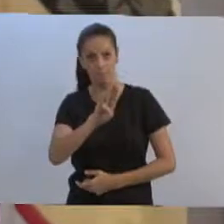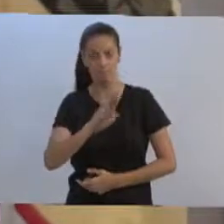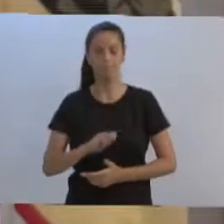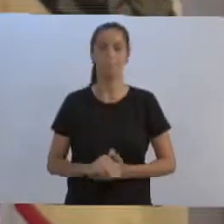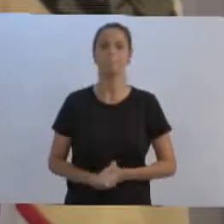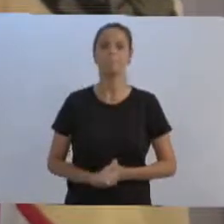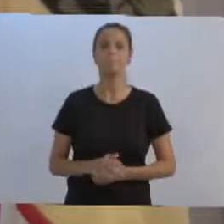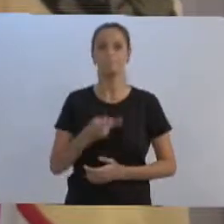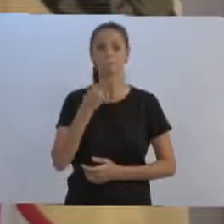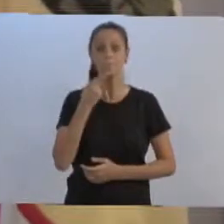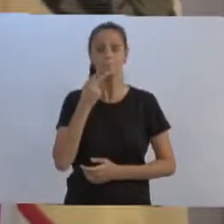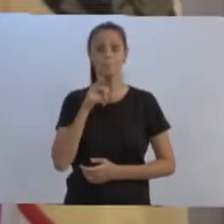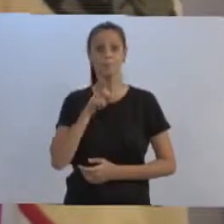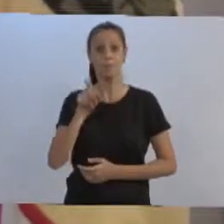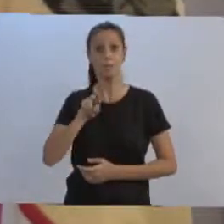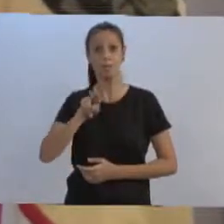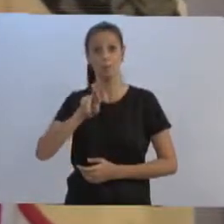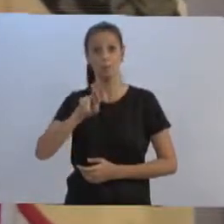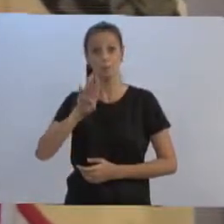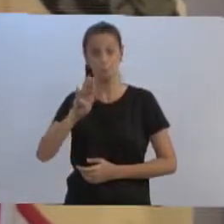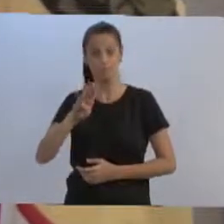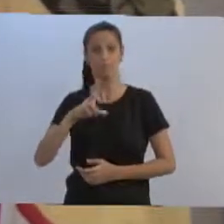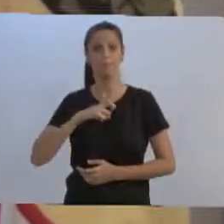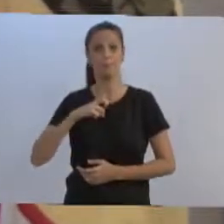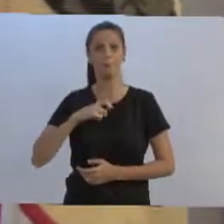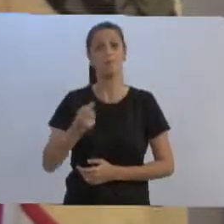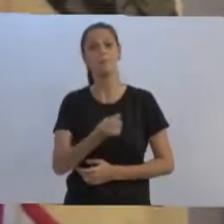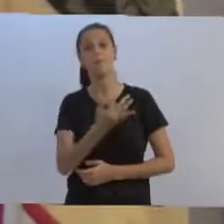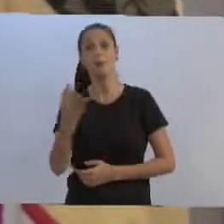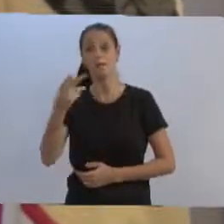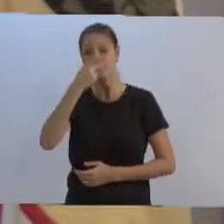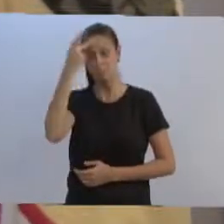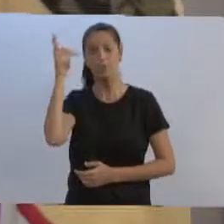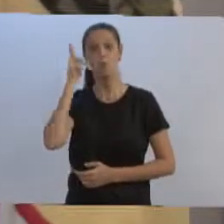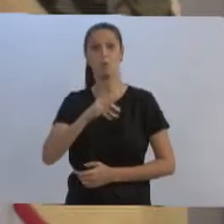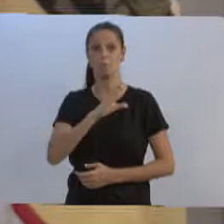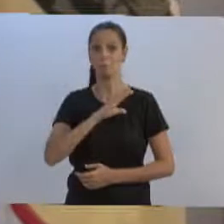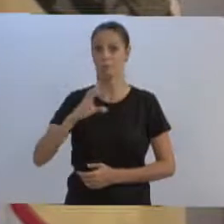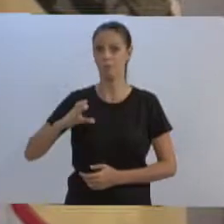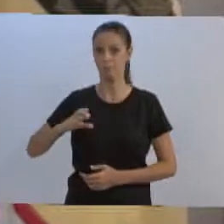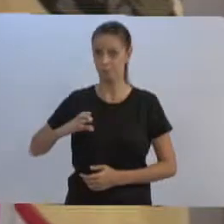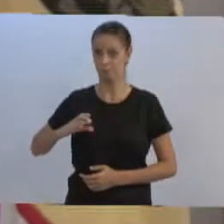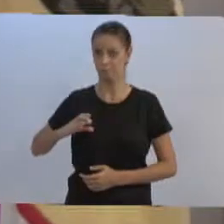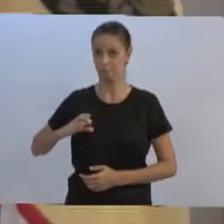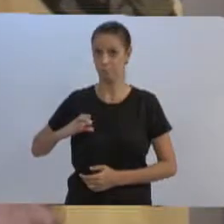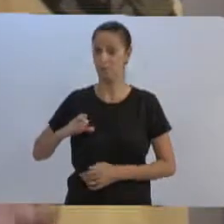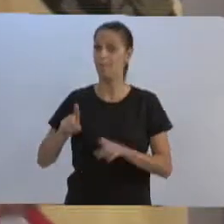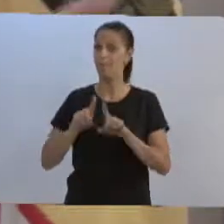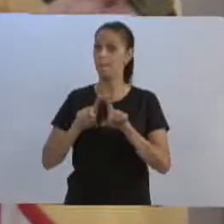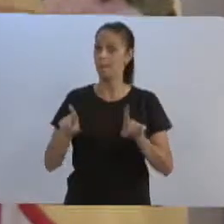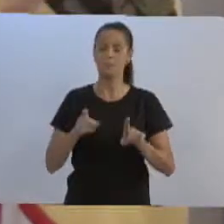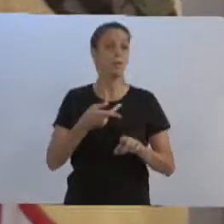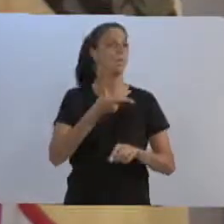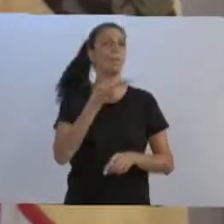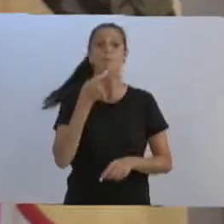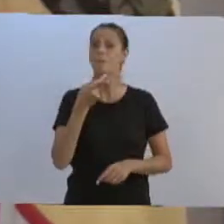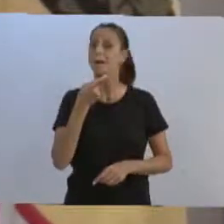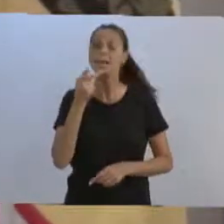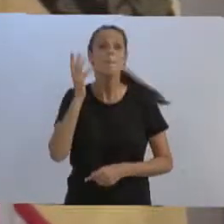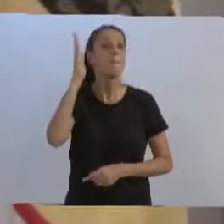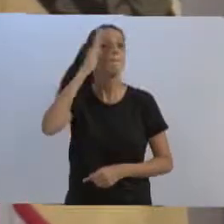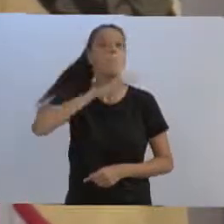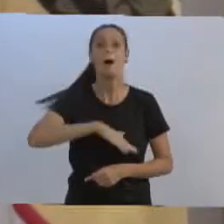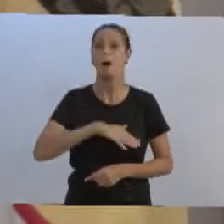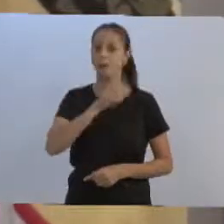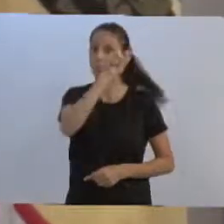urbe é um cabide de empregos, eu não fiz referência ao trabalhador, aquele que ganha um salário mínimo,